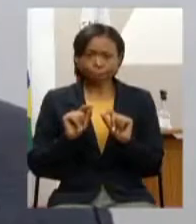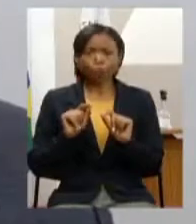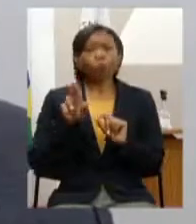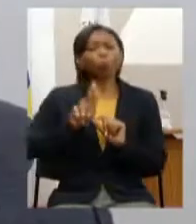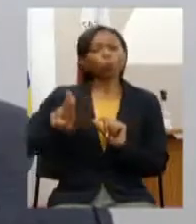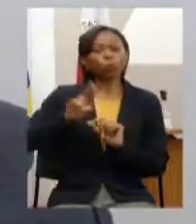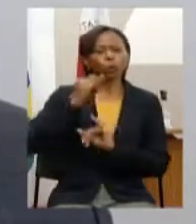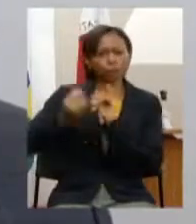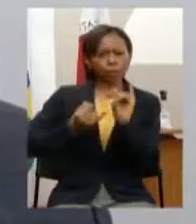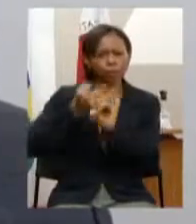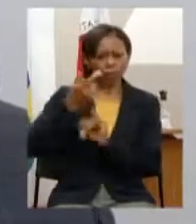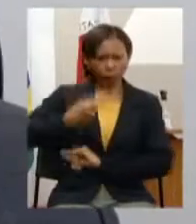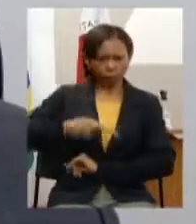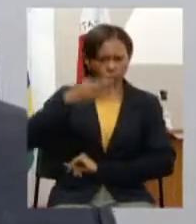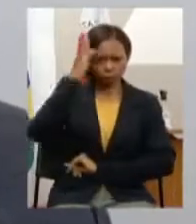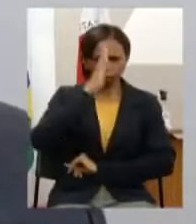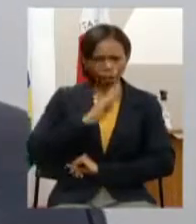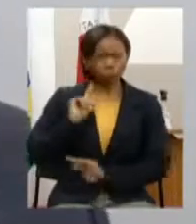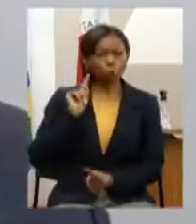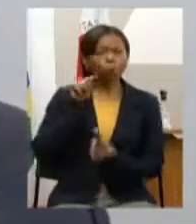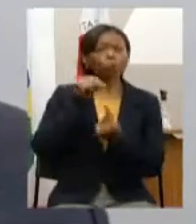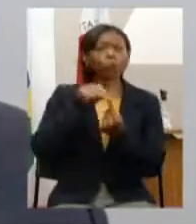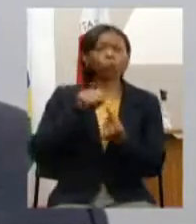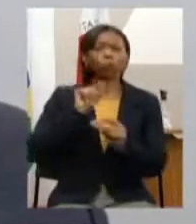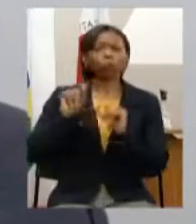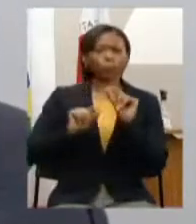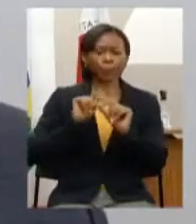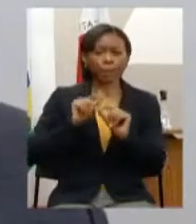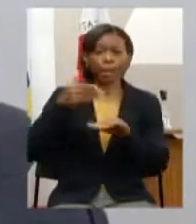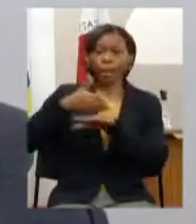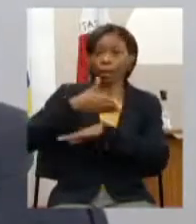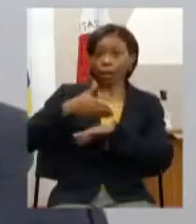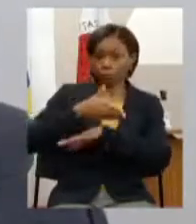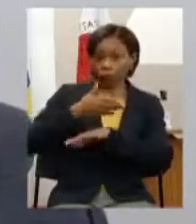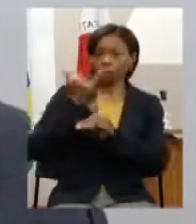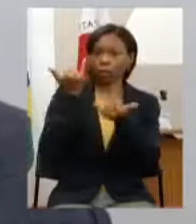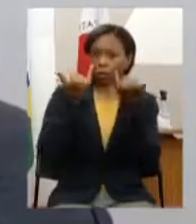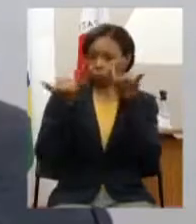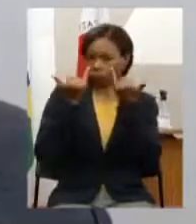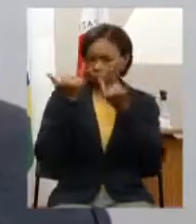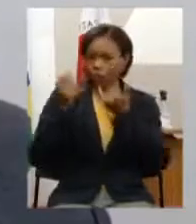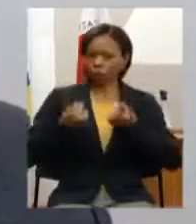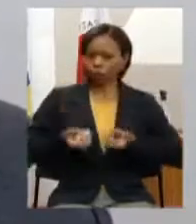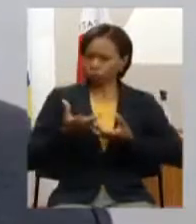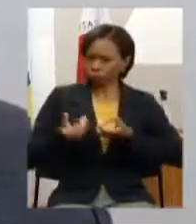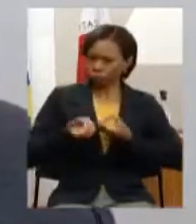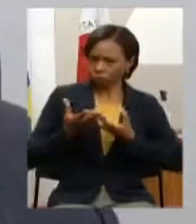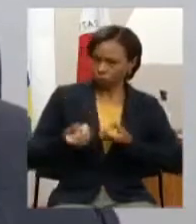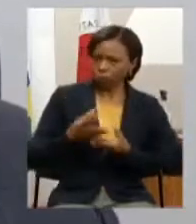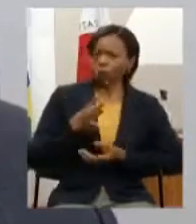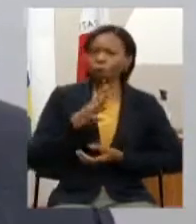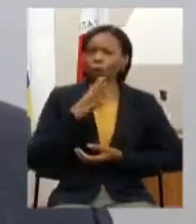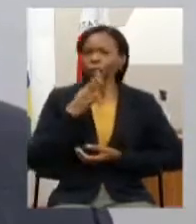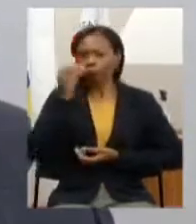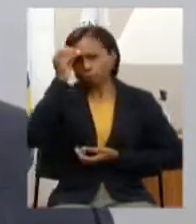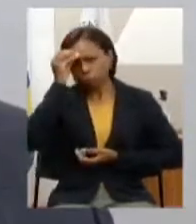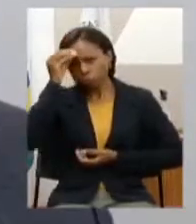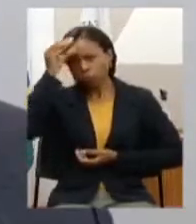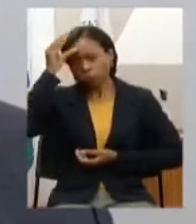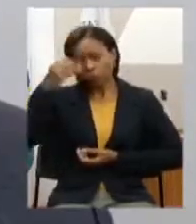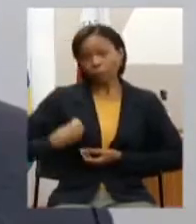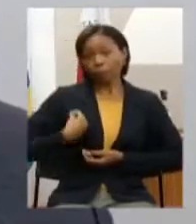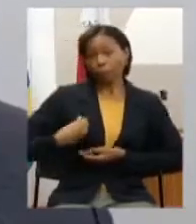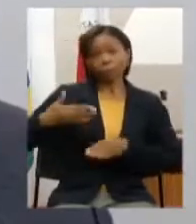internet no Brasil tem por objetivo a promoção do acesso à informação ao conhecimento e a participação na vida